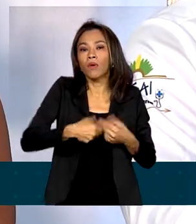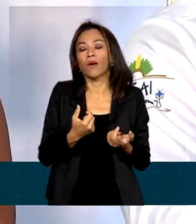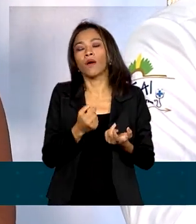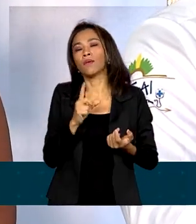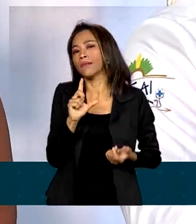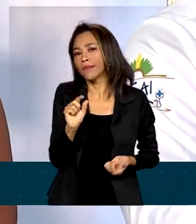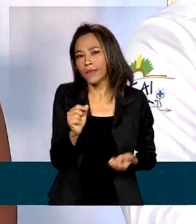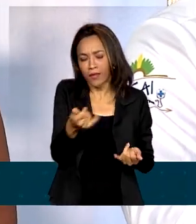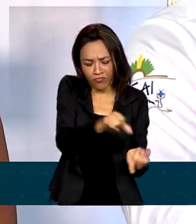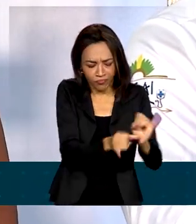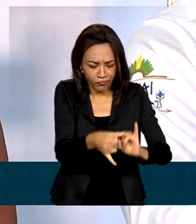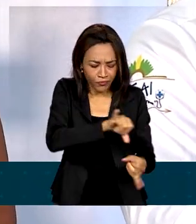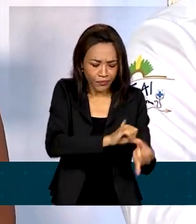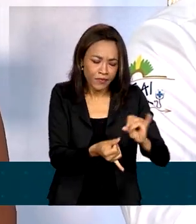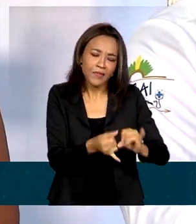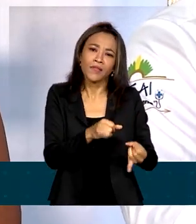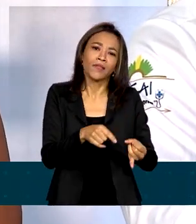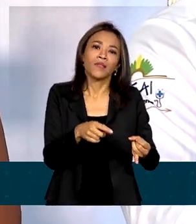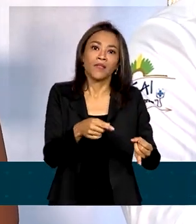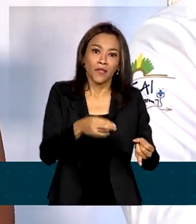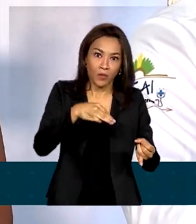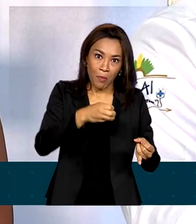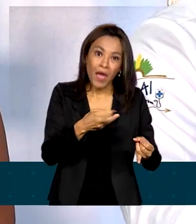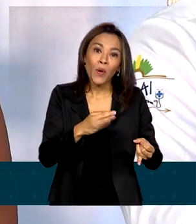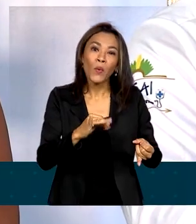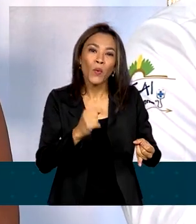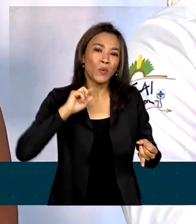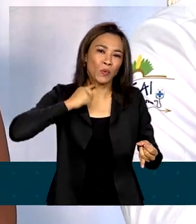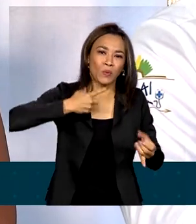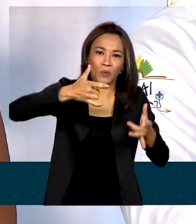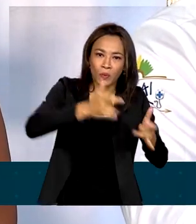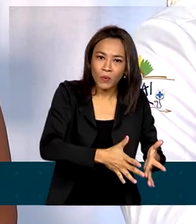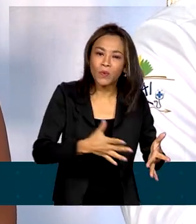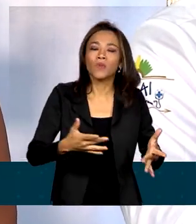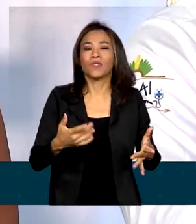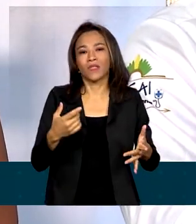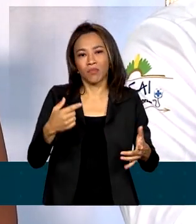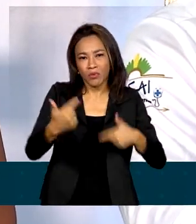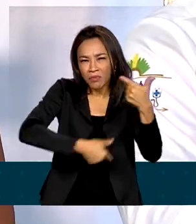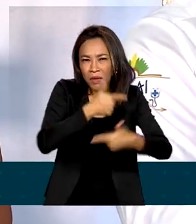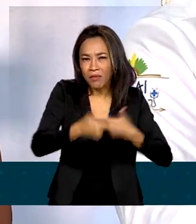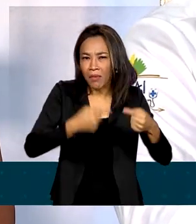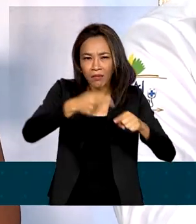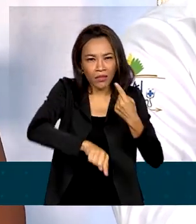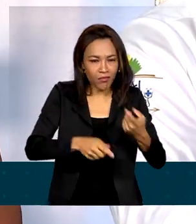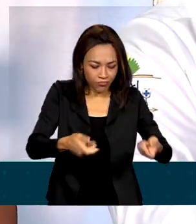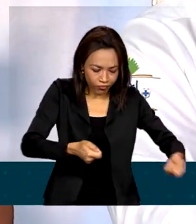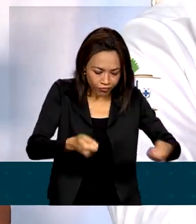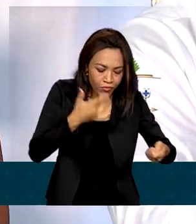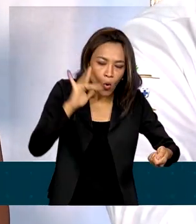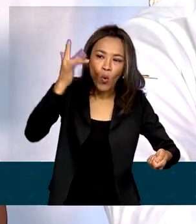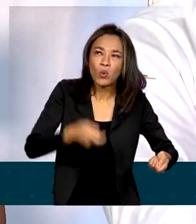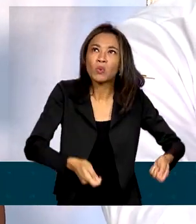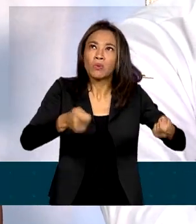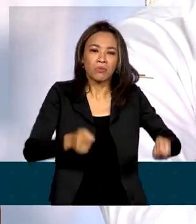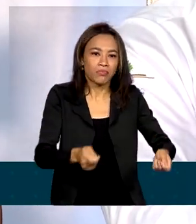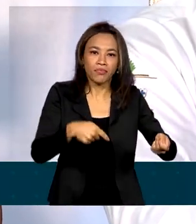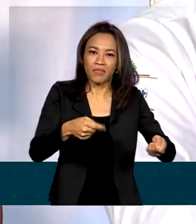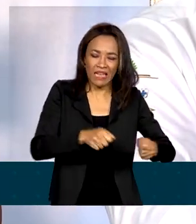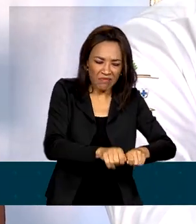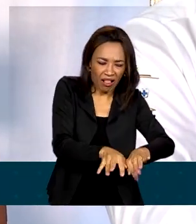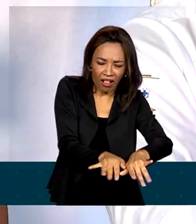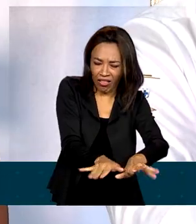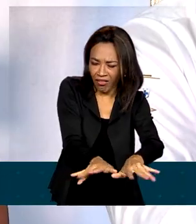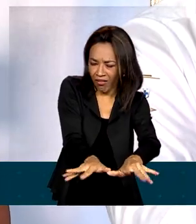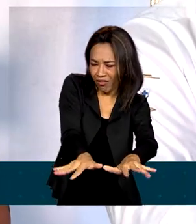do garimpo ilegal e a contaminação das águas, tanto pelo mercúrio quanto de várias